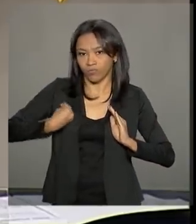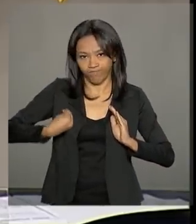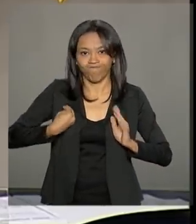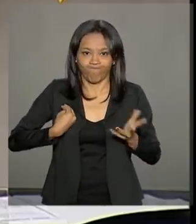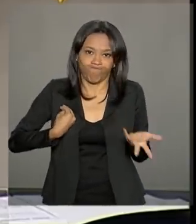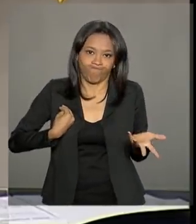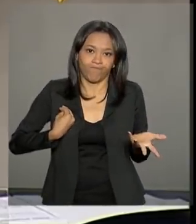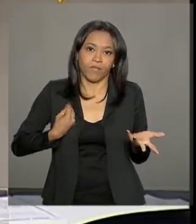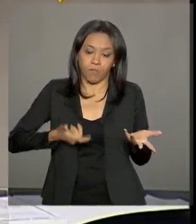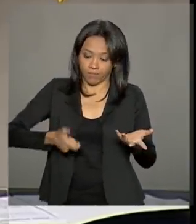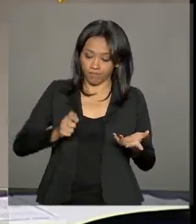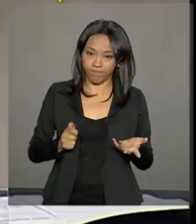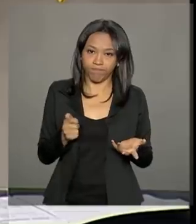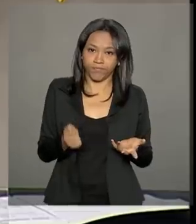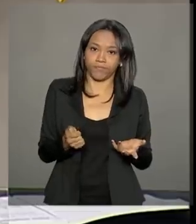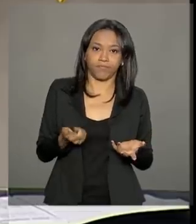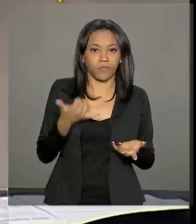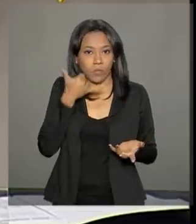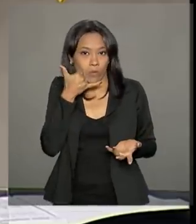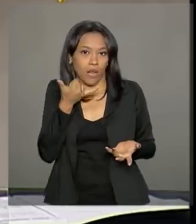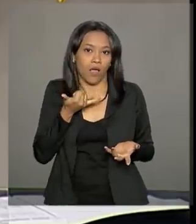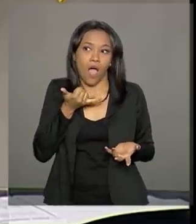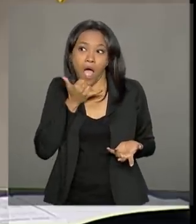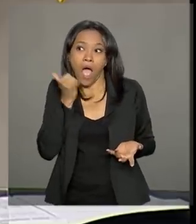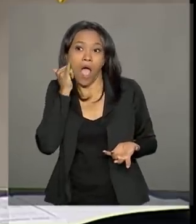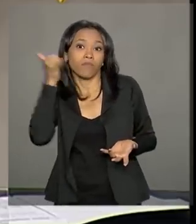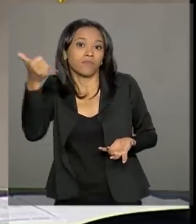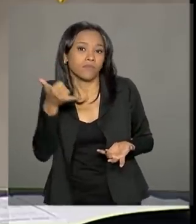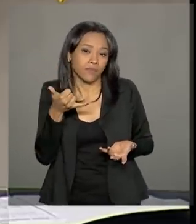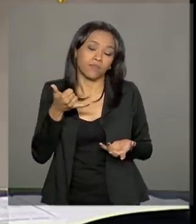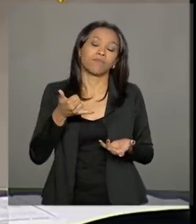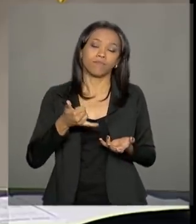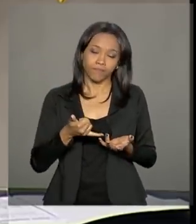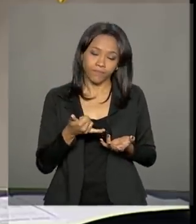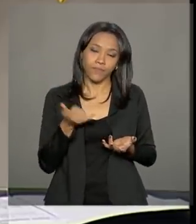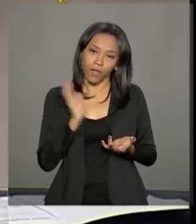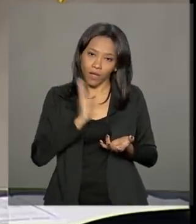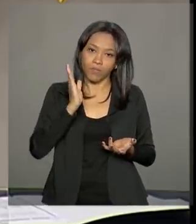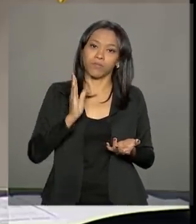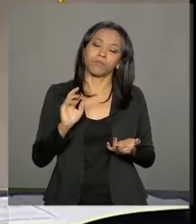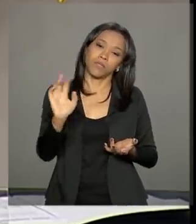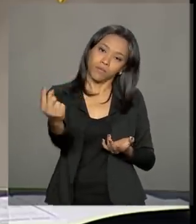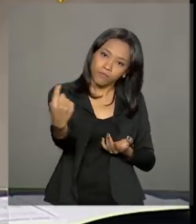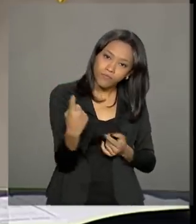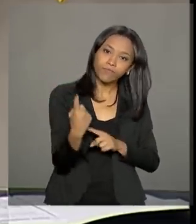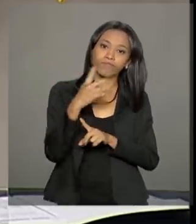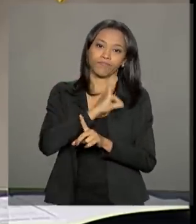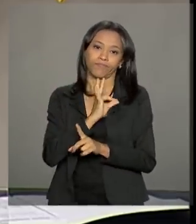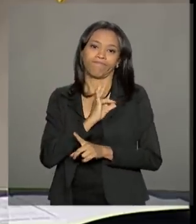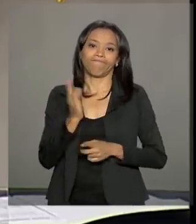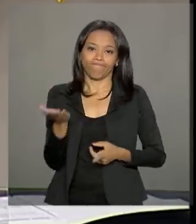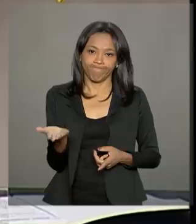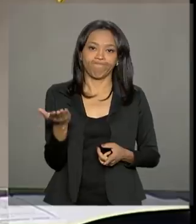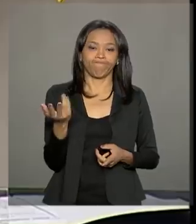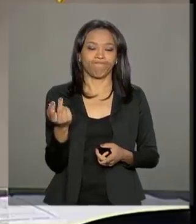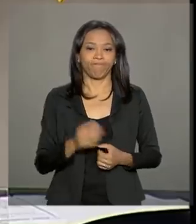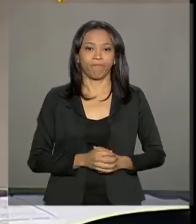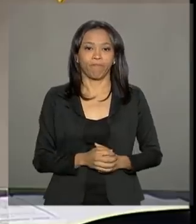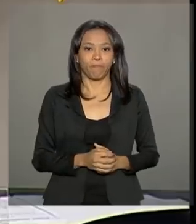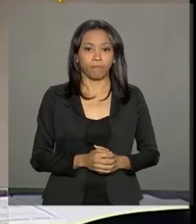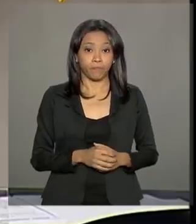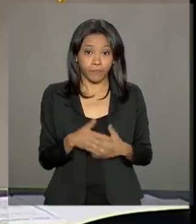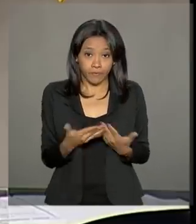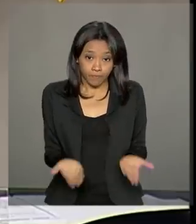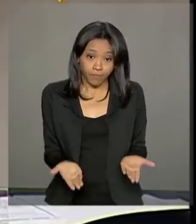encontre, e poder também comunicar rapidamente às forças de segurança para essa atuação.